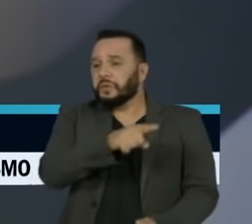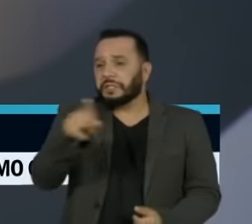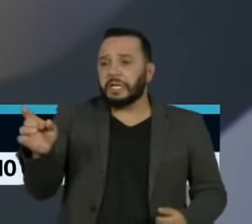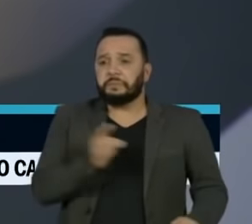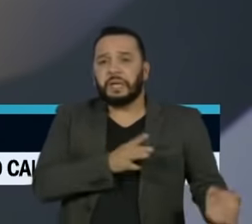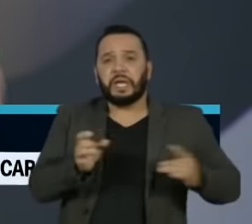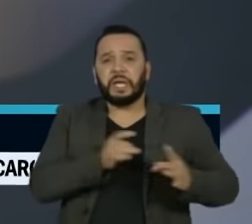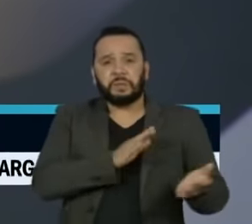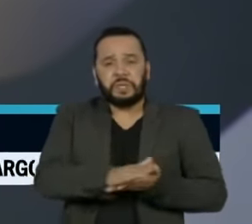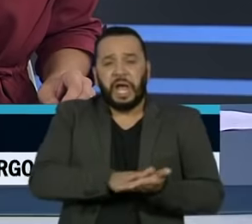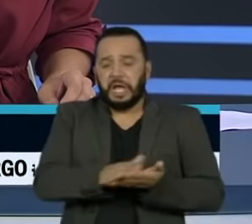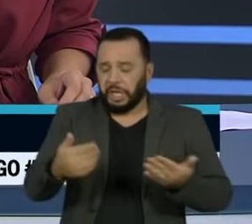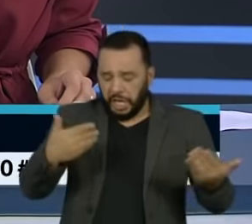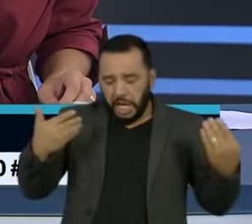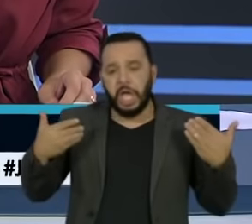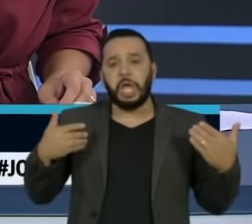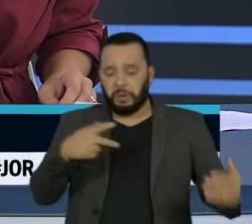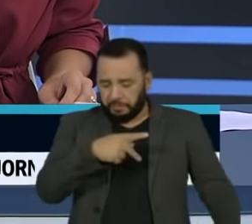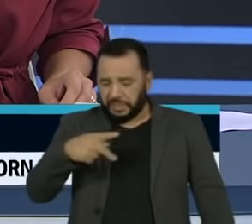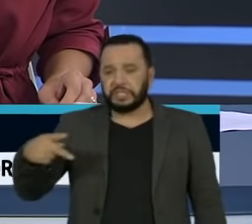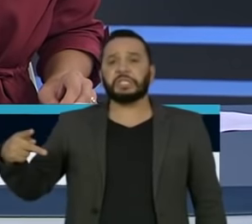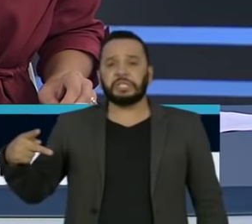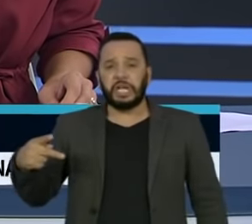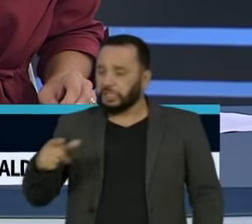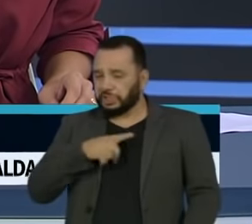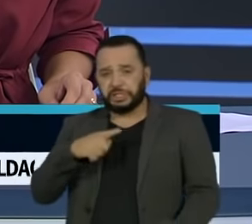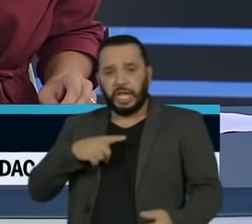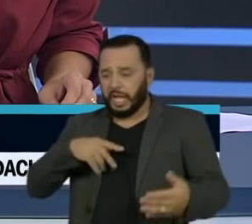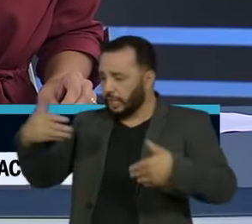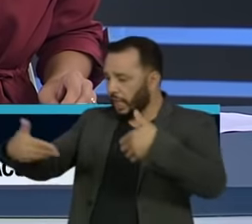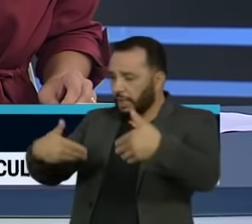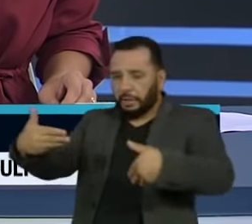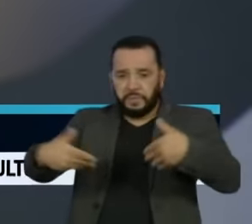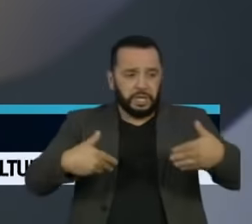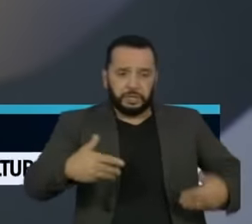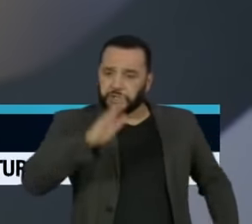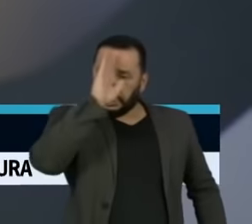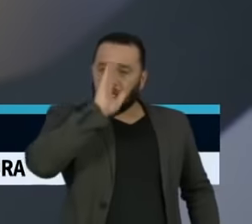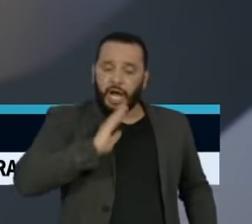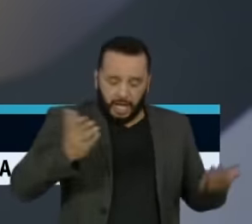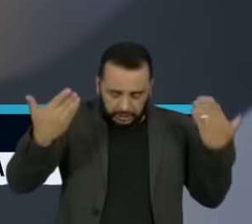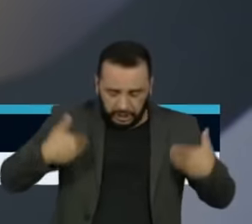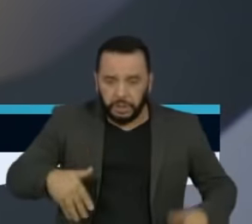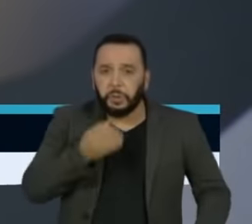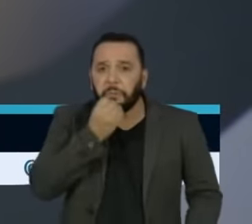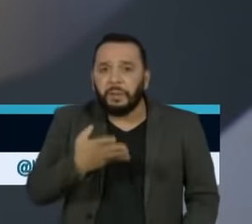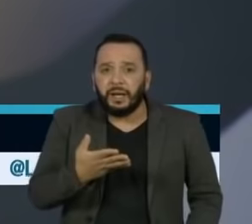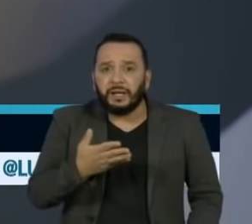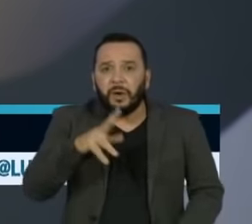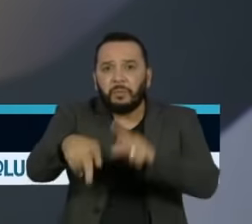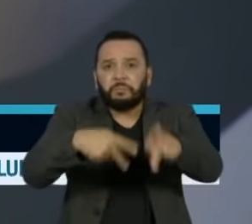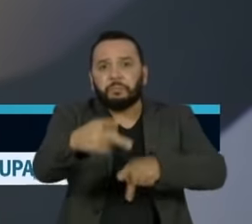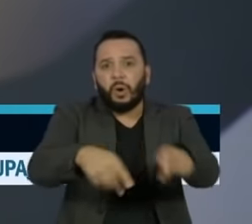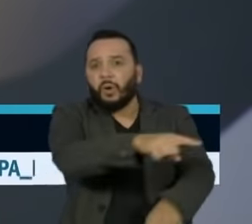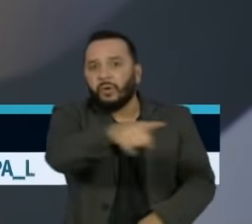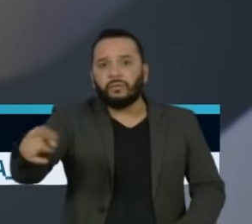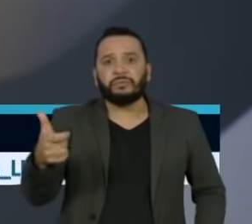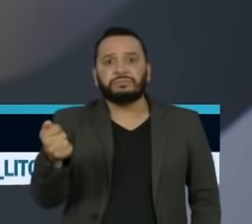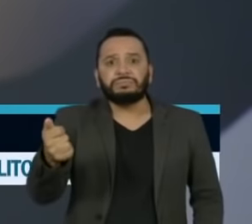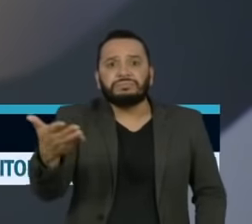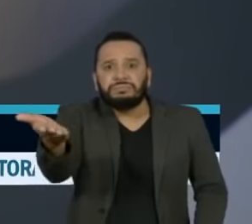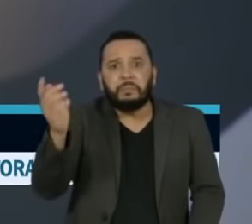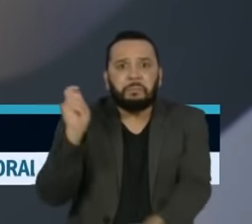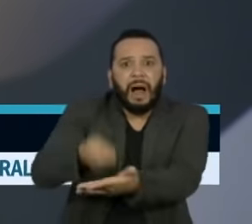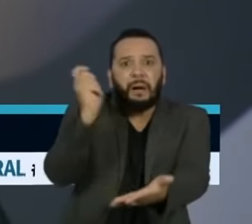Olha só como eu, que sou o presidente, recebo todos esses medicamentos caríssimos de graça e estou bem. É uma mensagem realmente um pouco